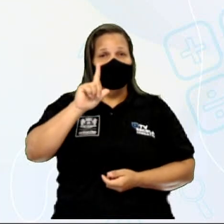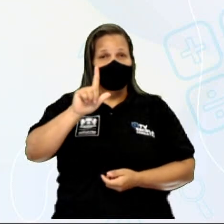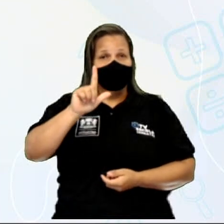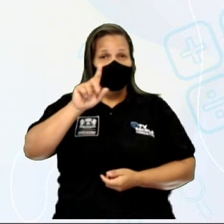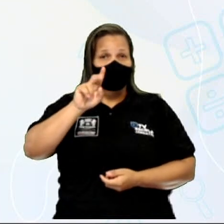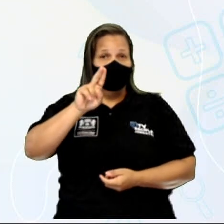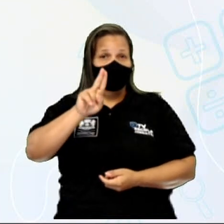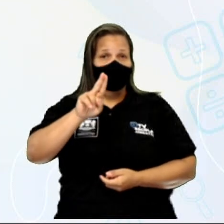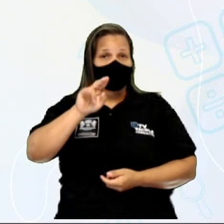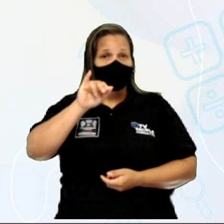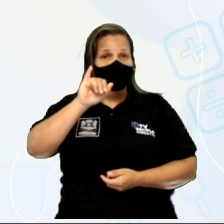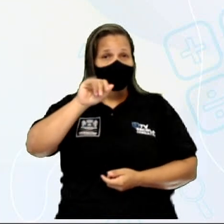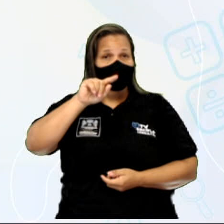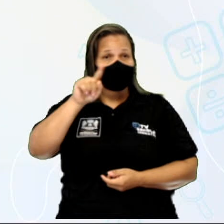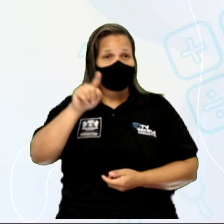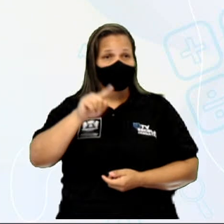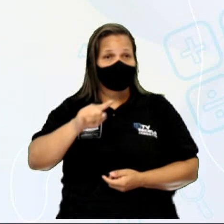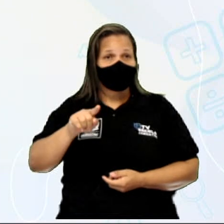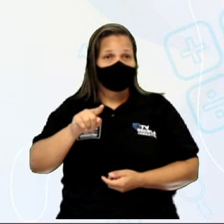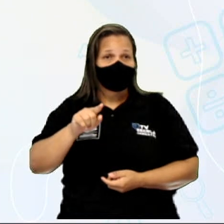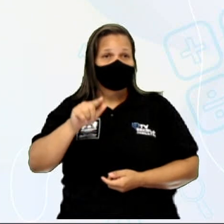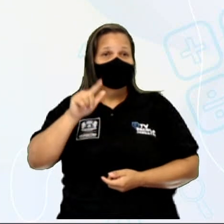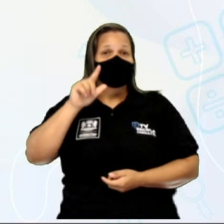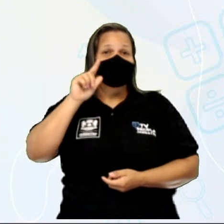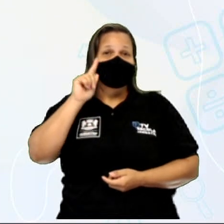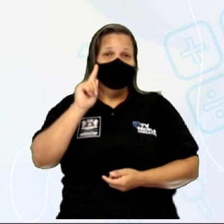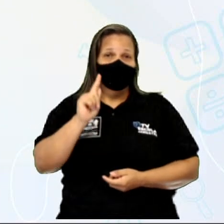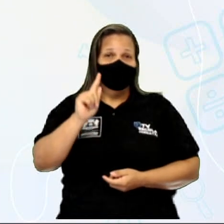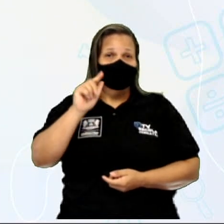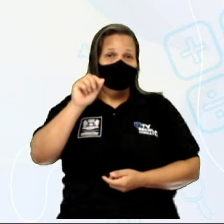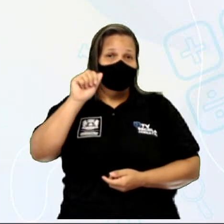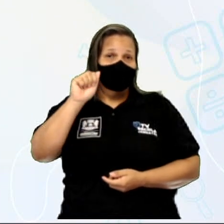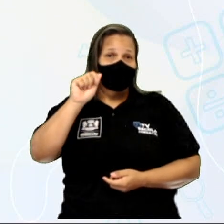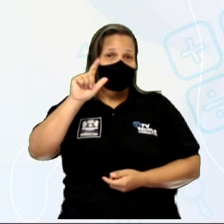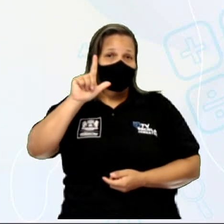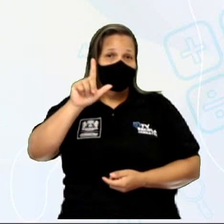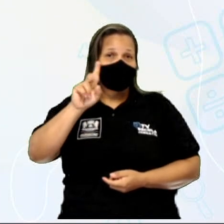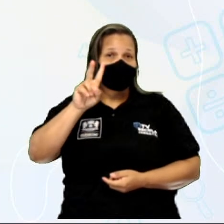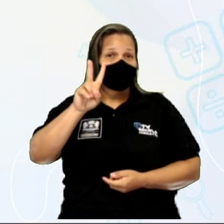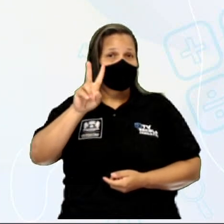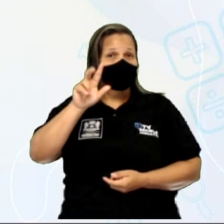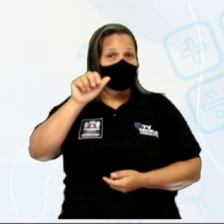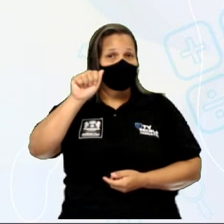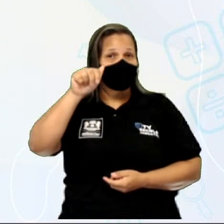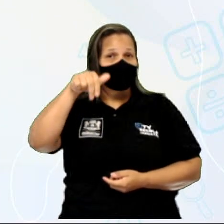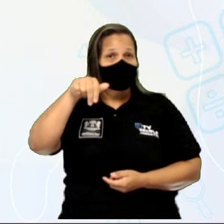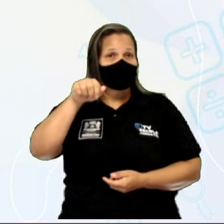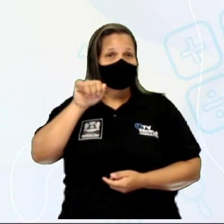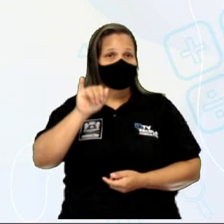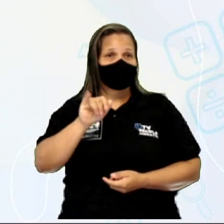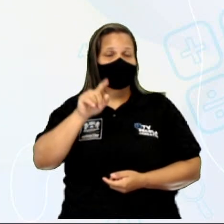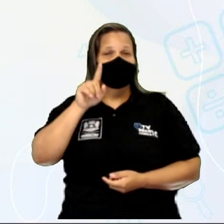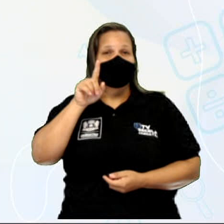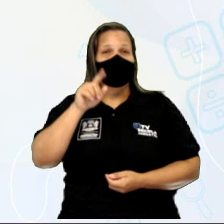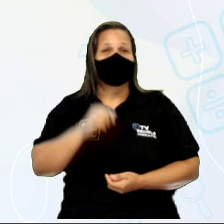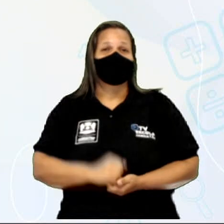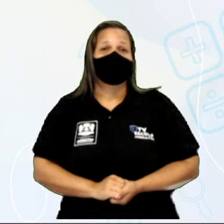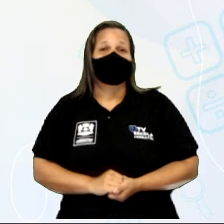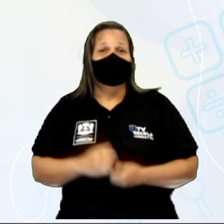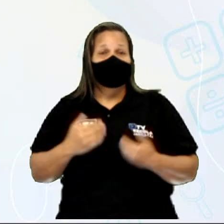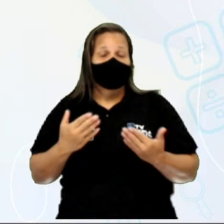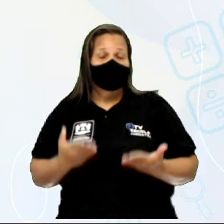italiano. Lá ainda no século XVIII, 1791,